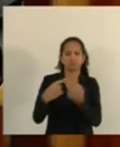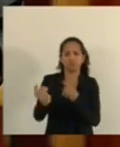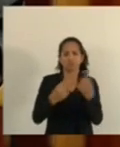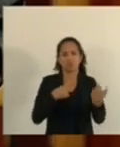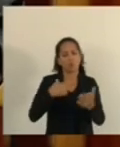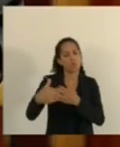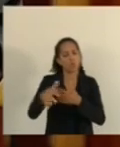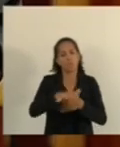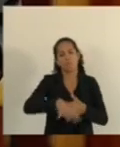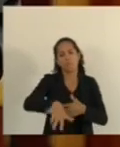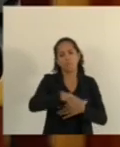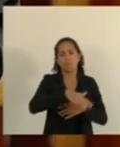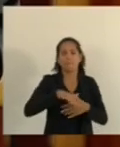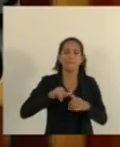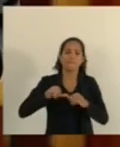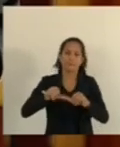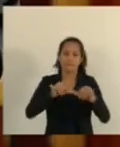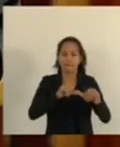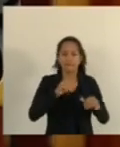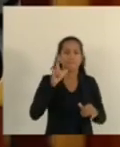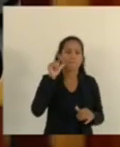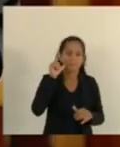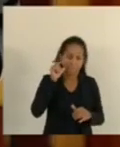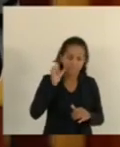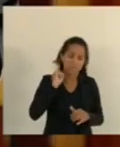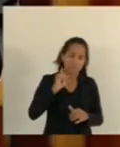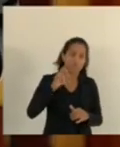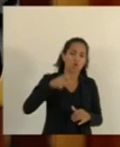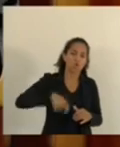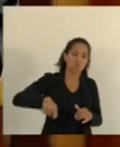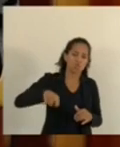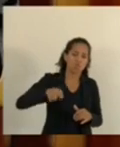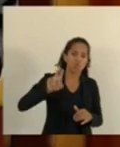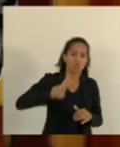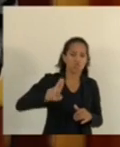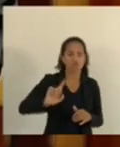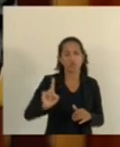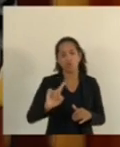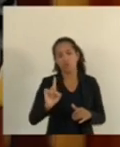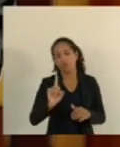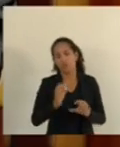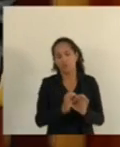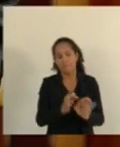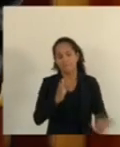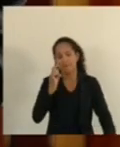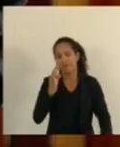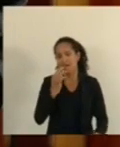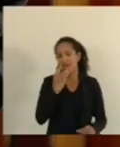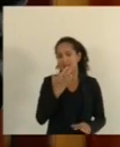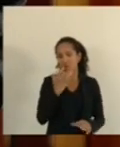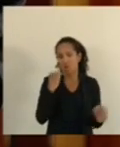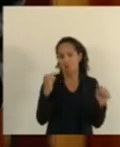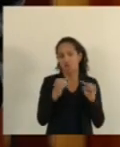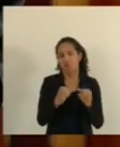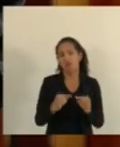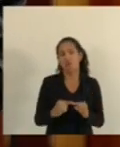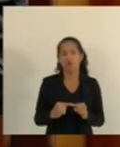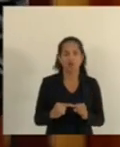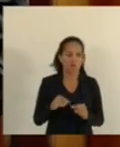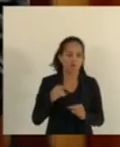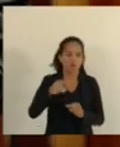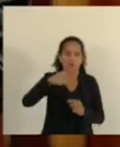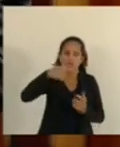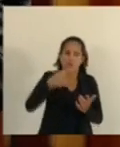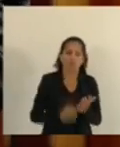estabelecimento comercial Mesmo sem utilização das bengalas Nas referidas cores descritas no parágrafo 1º Esse aí que foi o